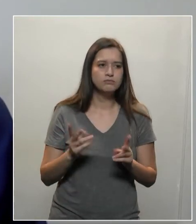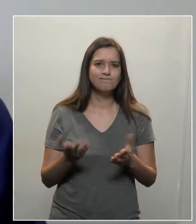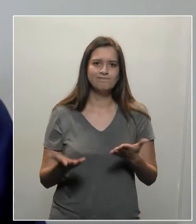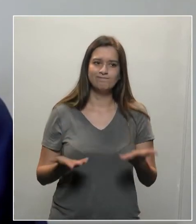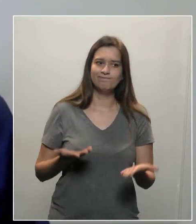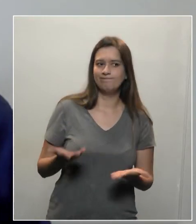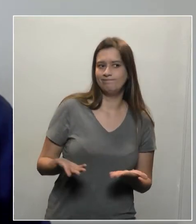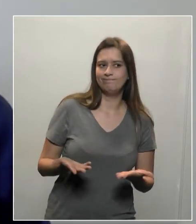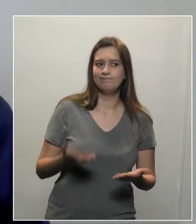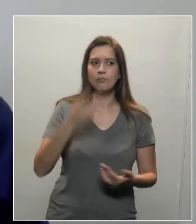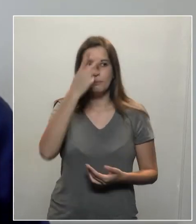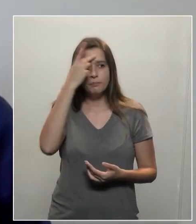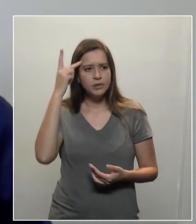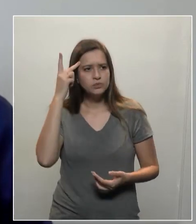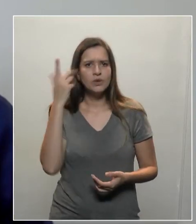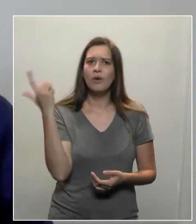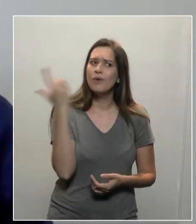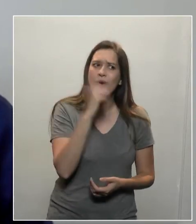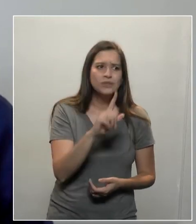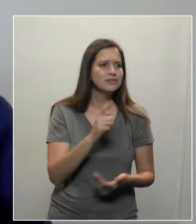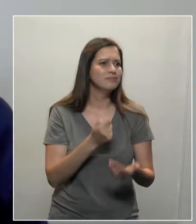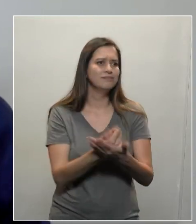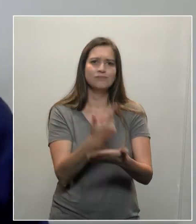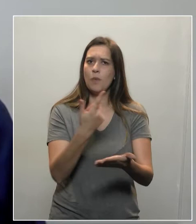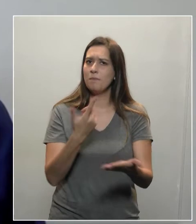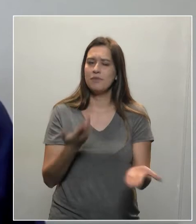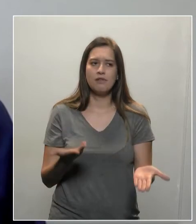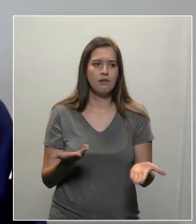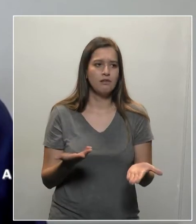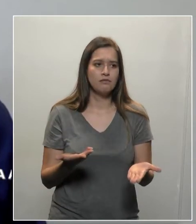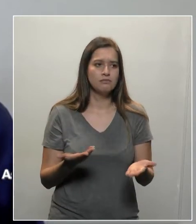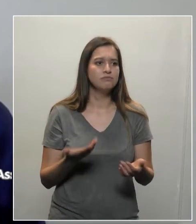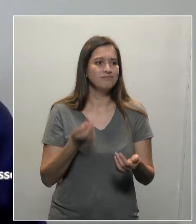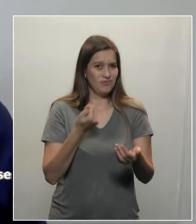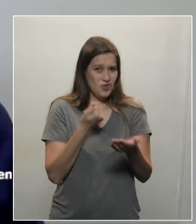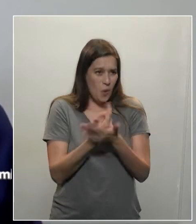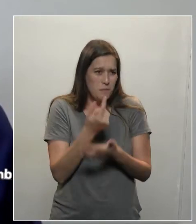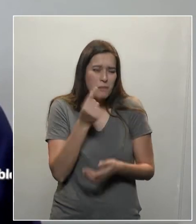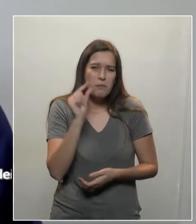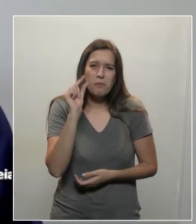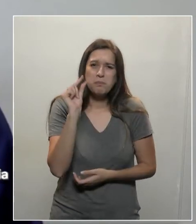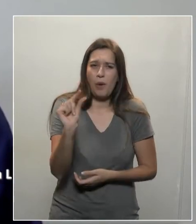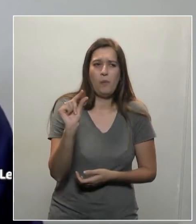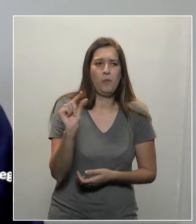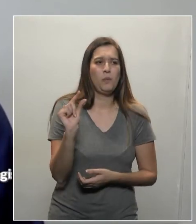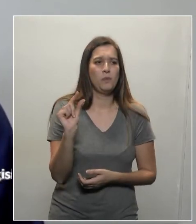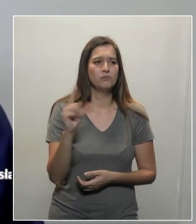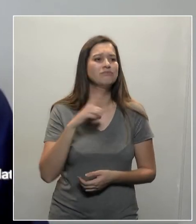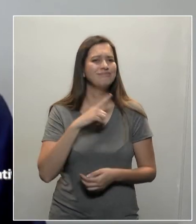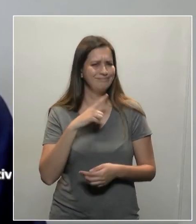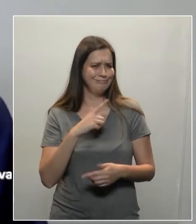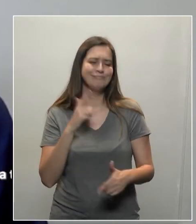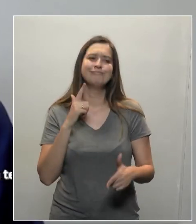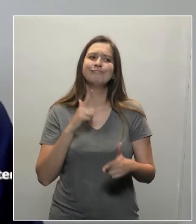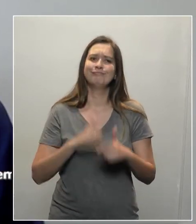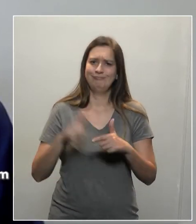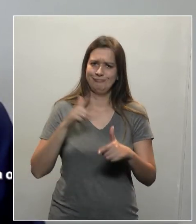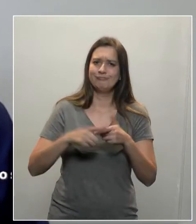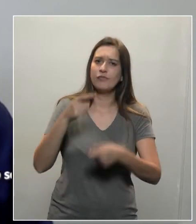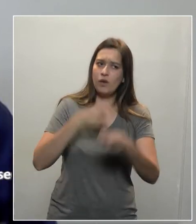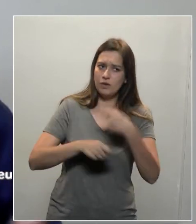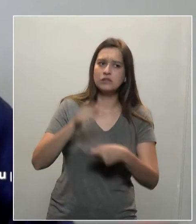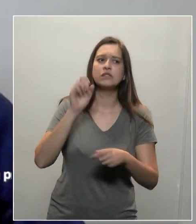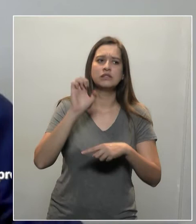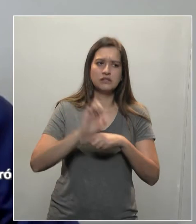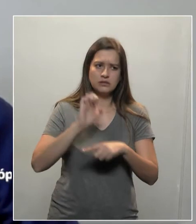esse servidor é empobrecido e ele compra menos. Isso, desaquece a economia do Estado, do país,